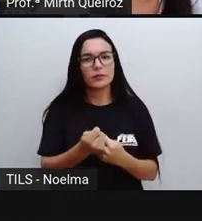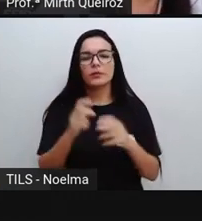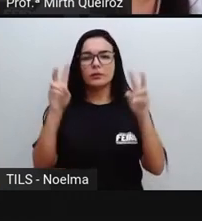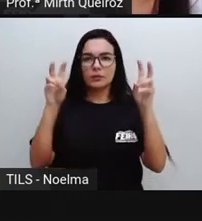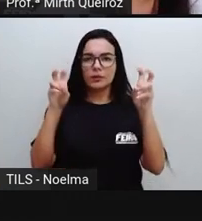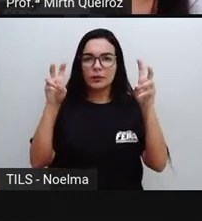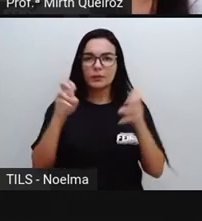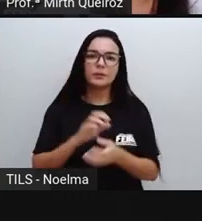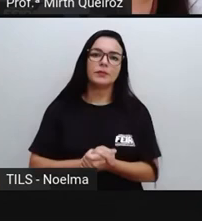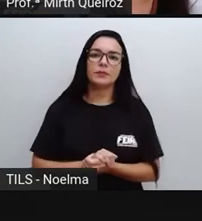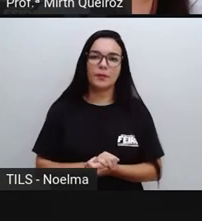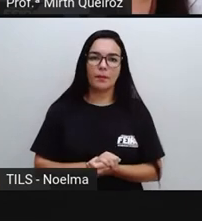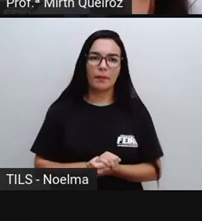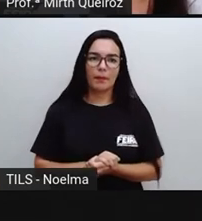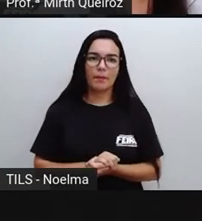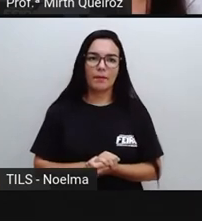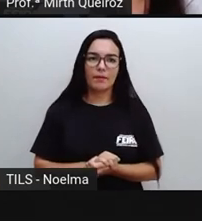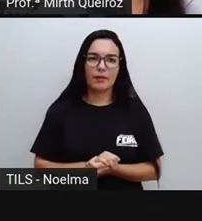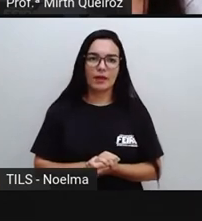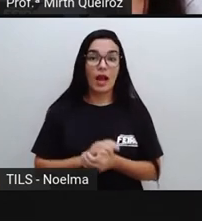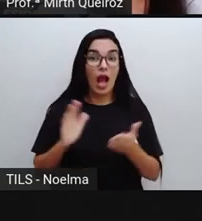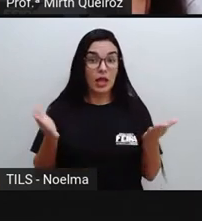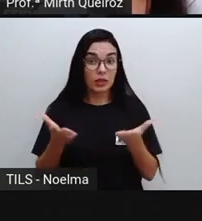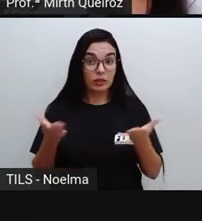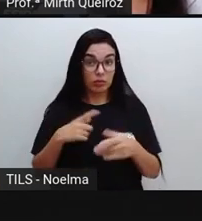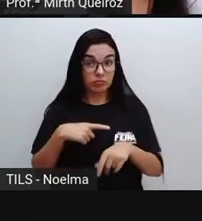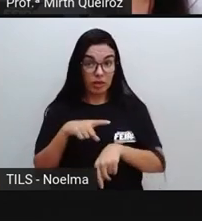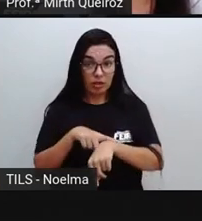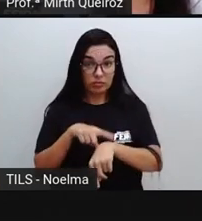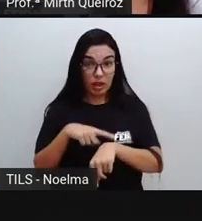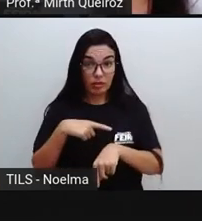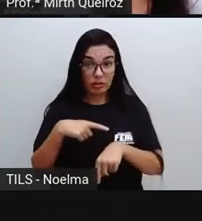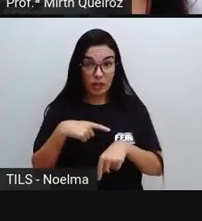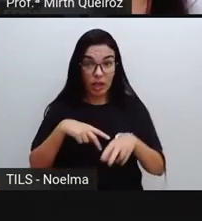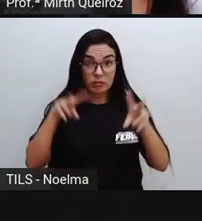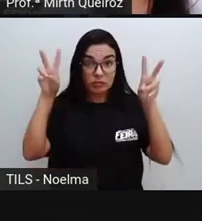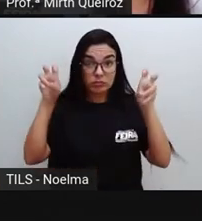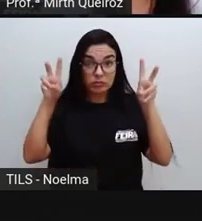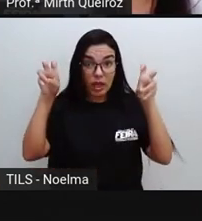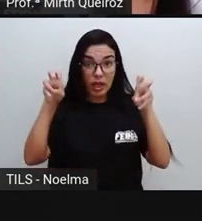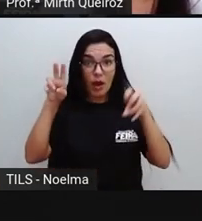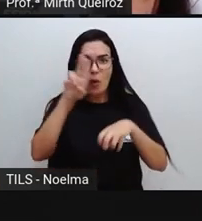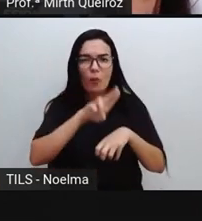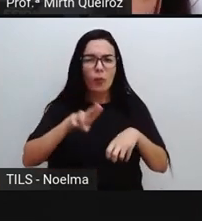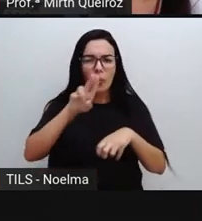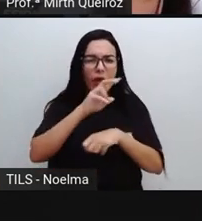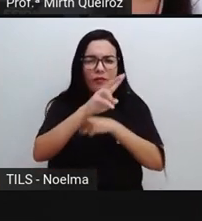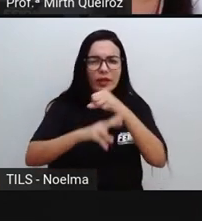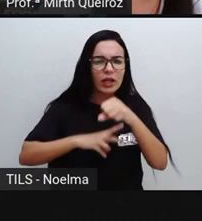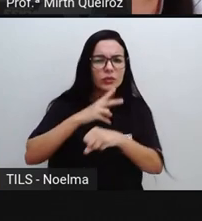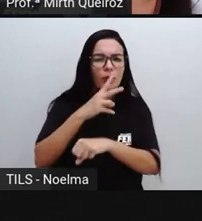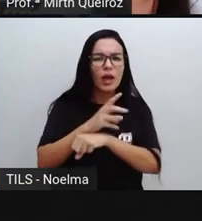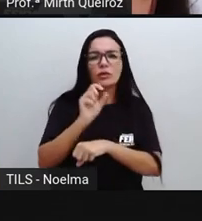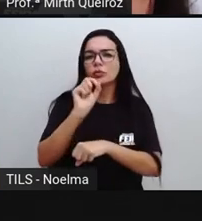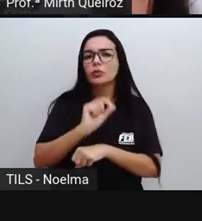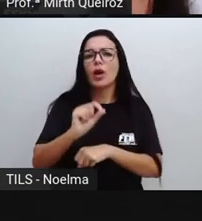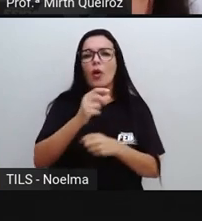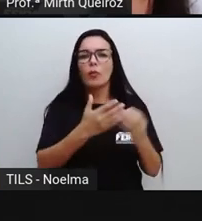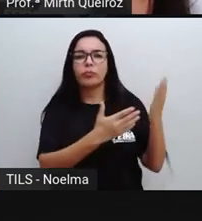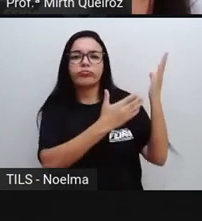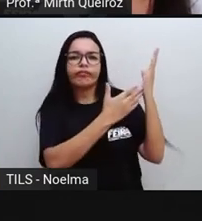conteúdo, né? Com as temáticas aí. Atualmente, a que é mais utilizada das enciclopédias virtuais é a Wikipedia.